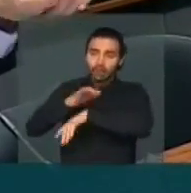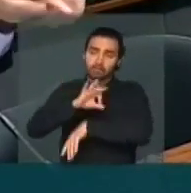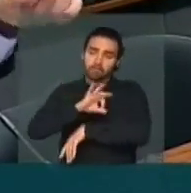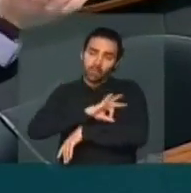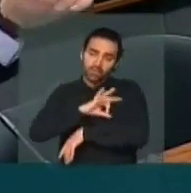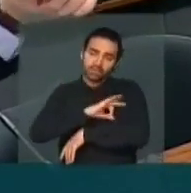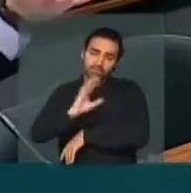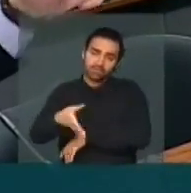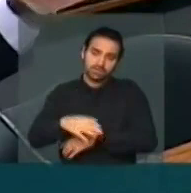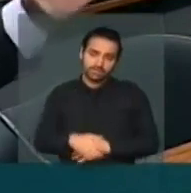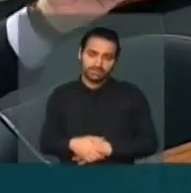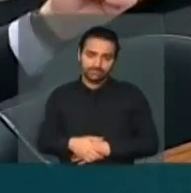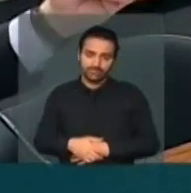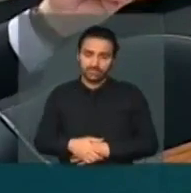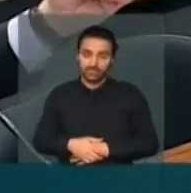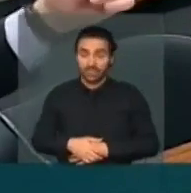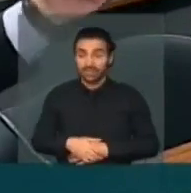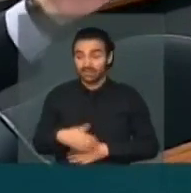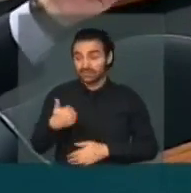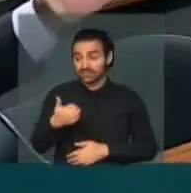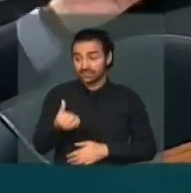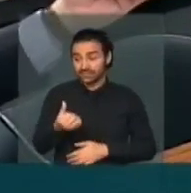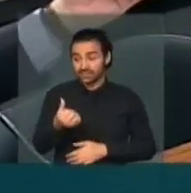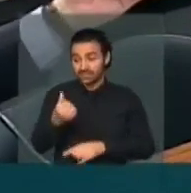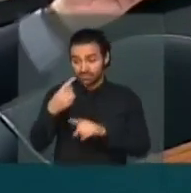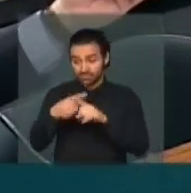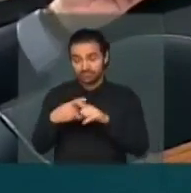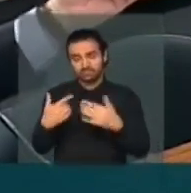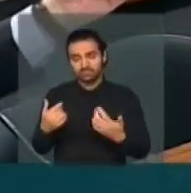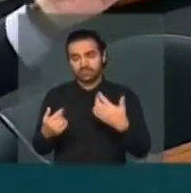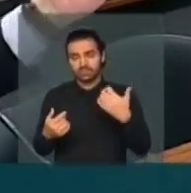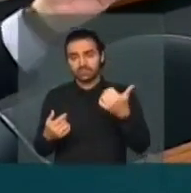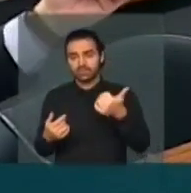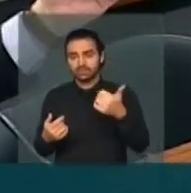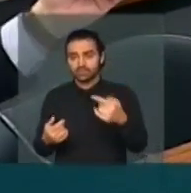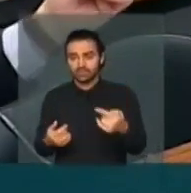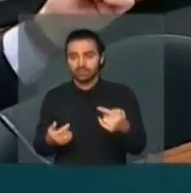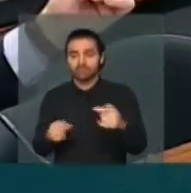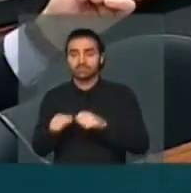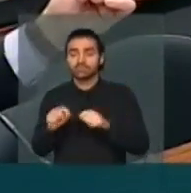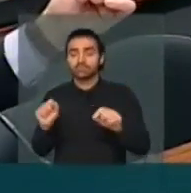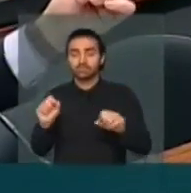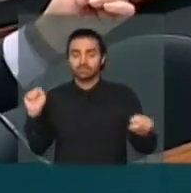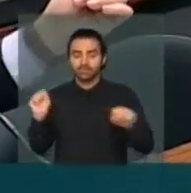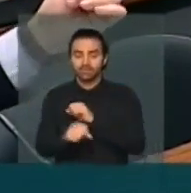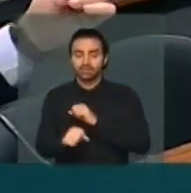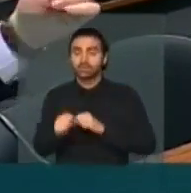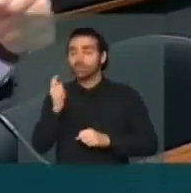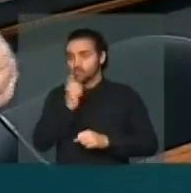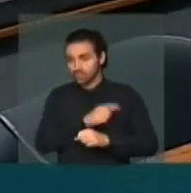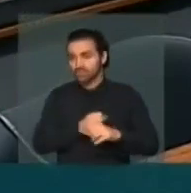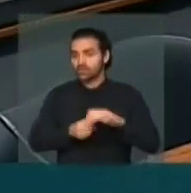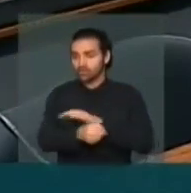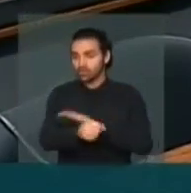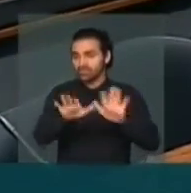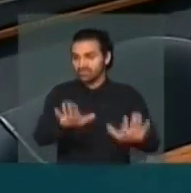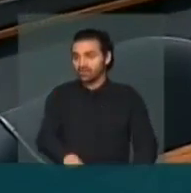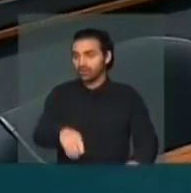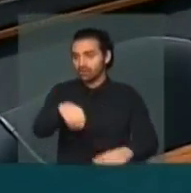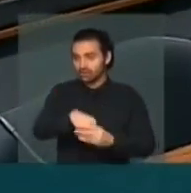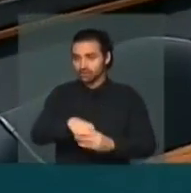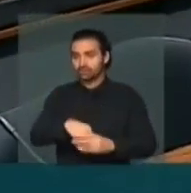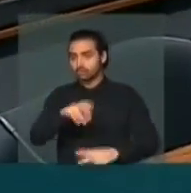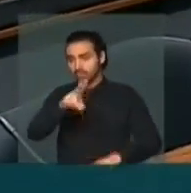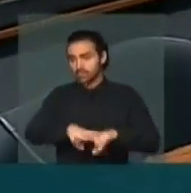Então é evidente, se 16 vezes, na 17ª, ele conseguiu perpetrar. E nós ouvimos aqui